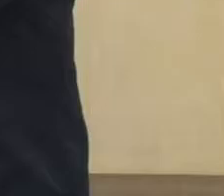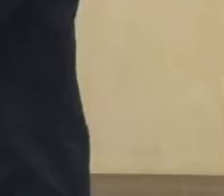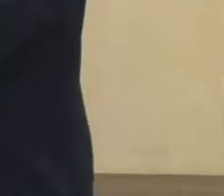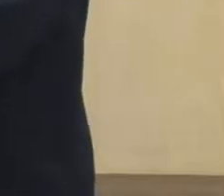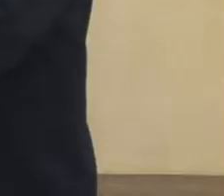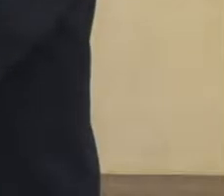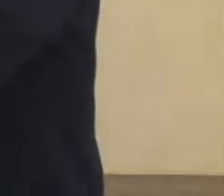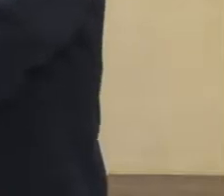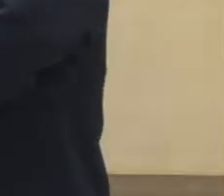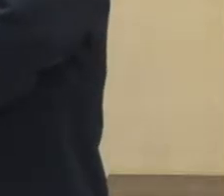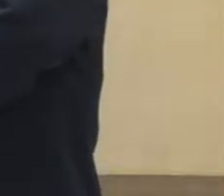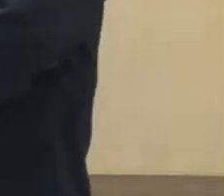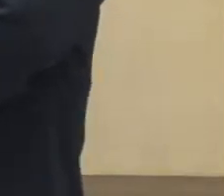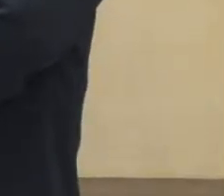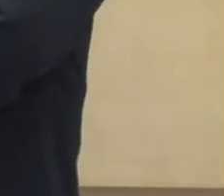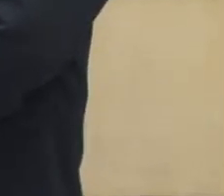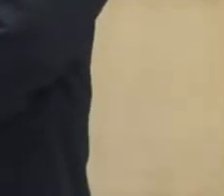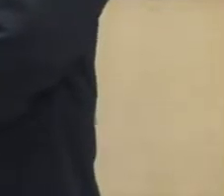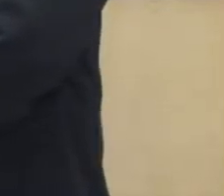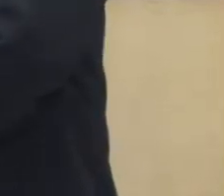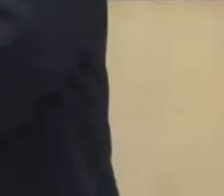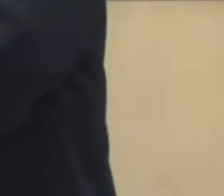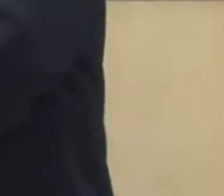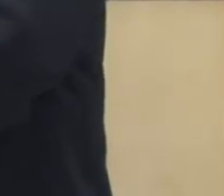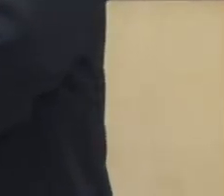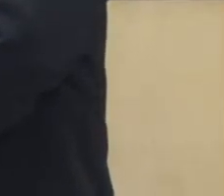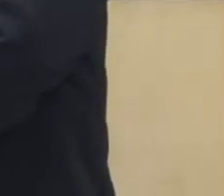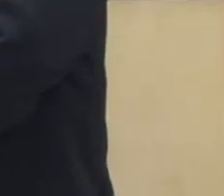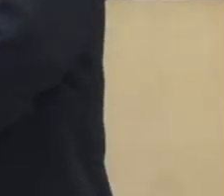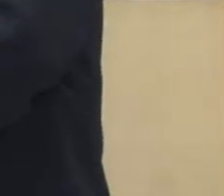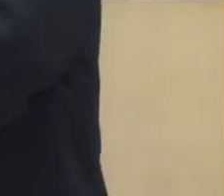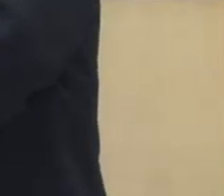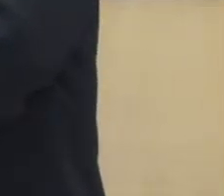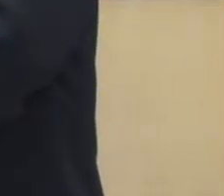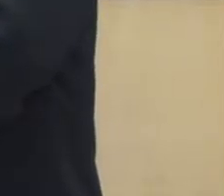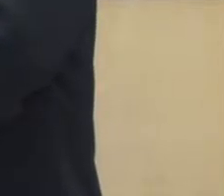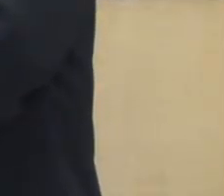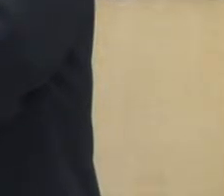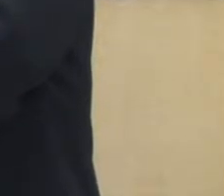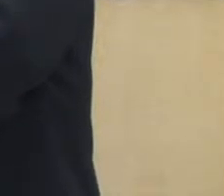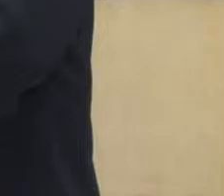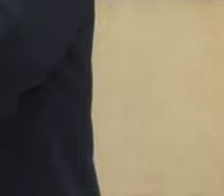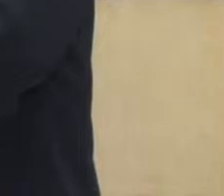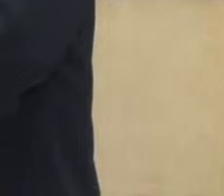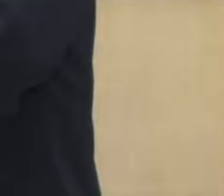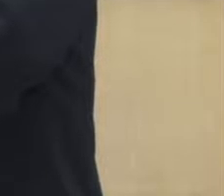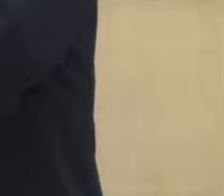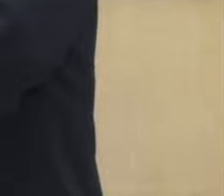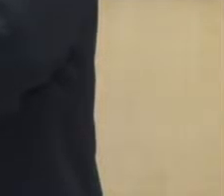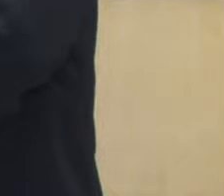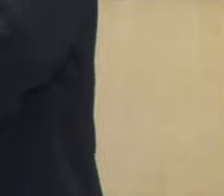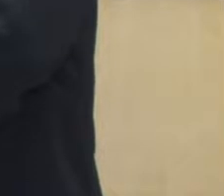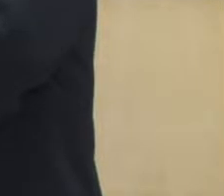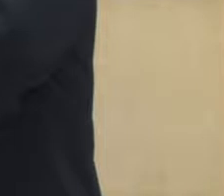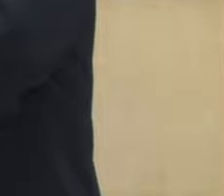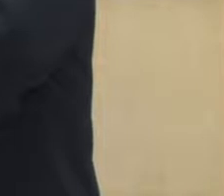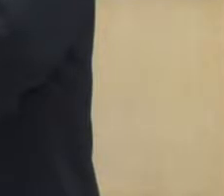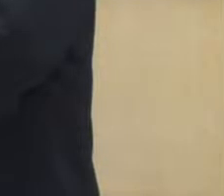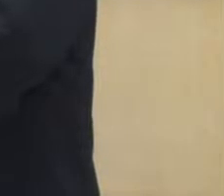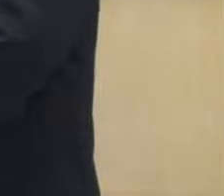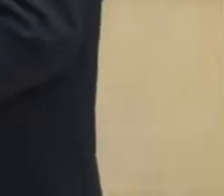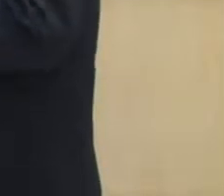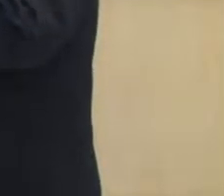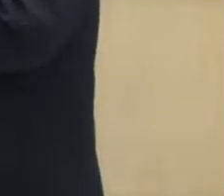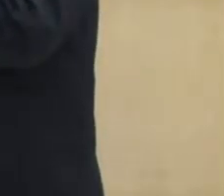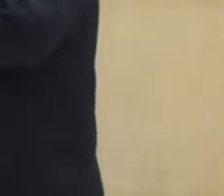a moção, simbolicamente, que depois você vai receber a oficial. Então, estou passando as mãos esta